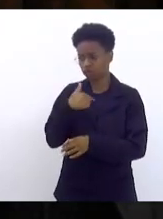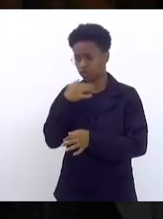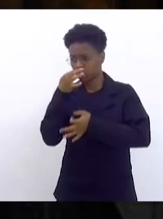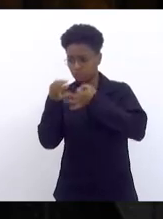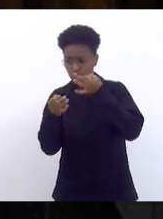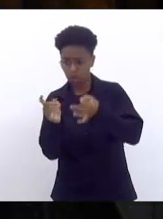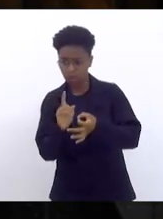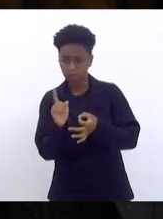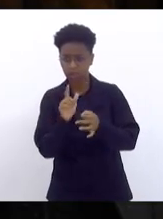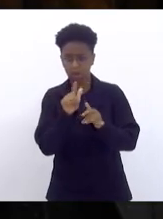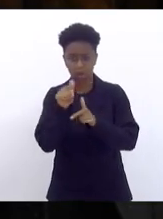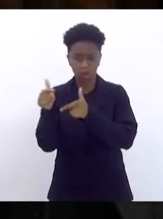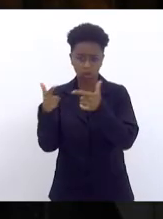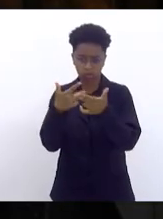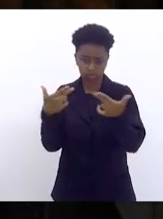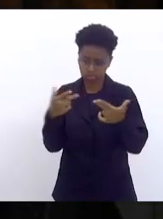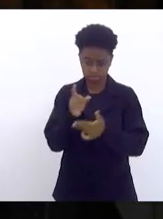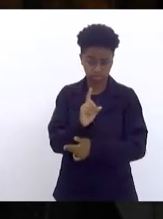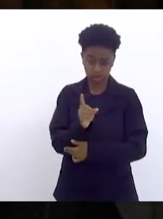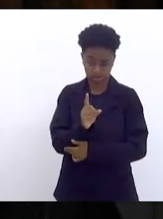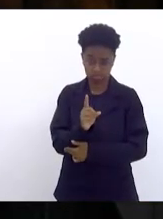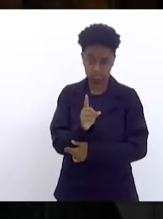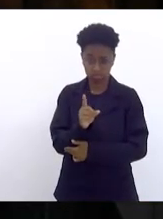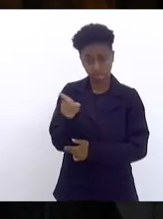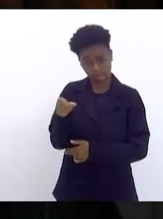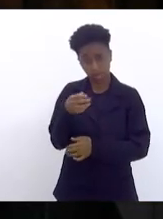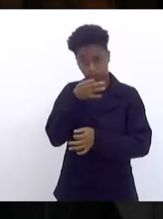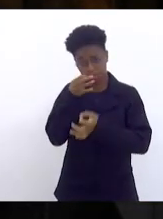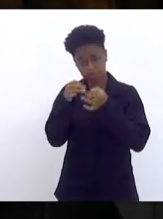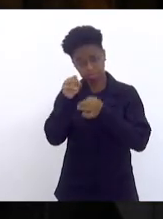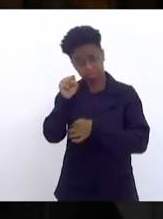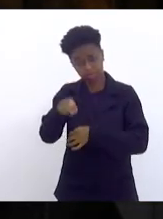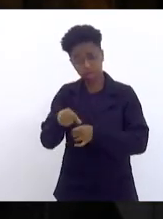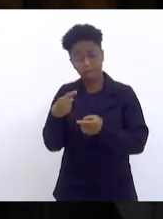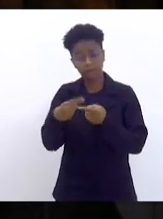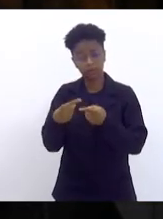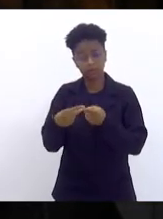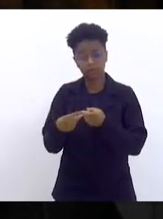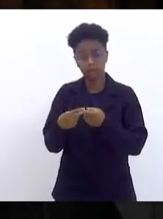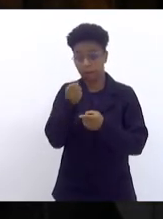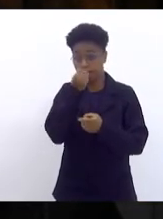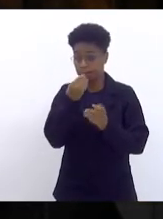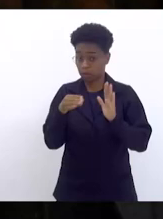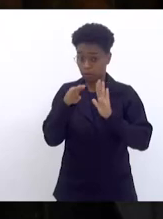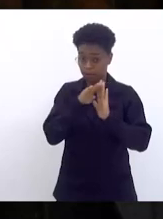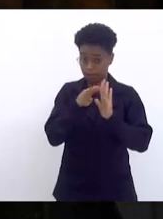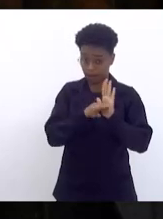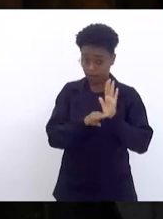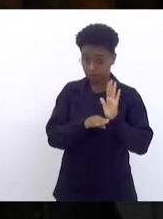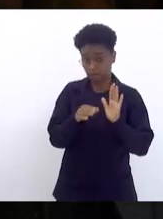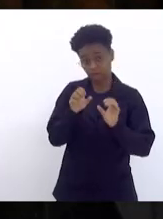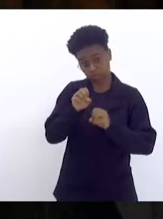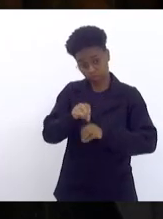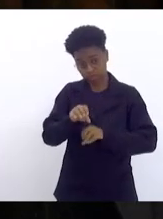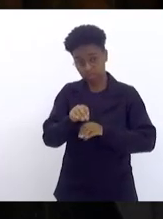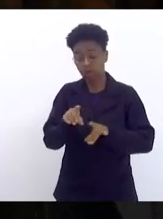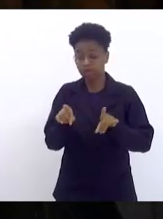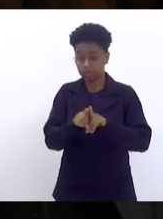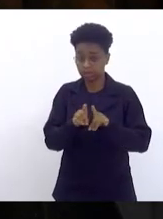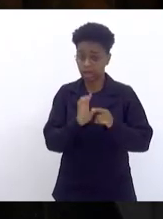sobre todas as outras pautas. Por quê? Uma boa pauta de educação também vai ajudar